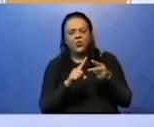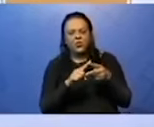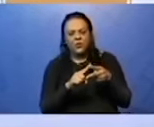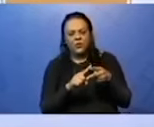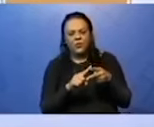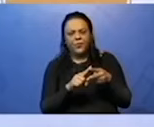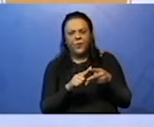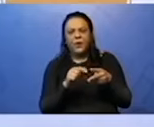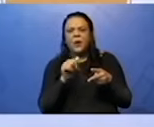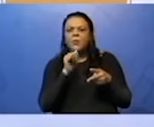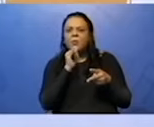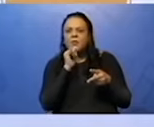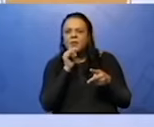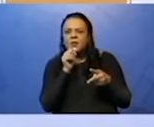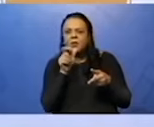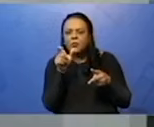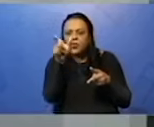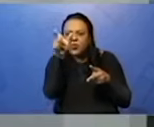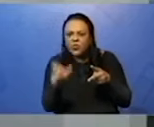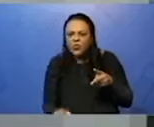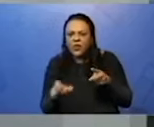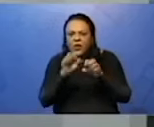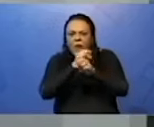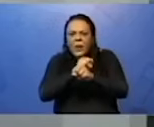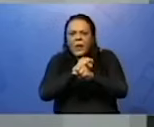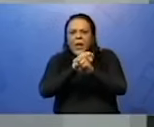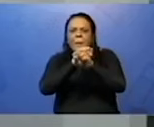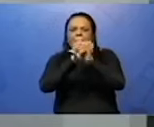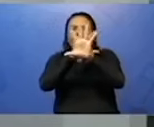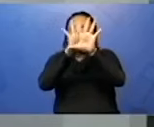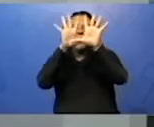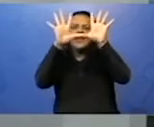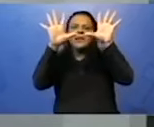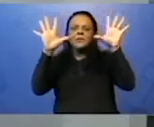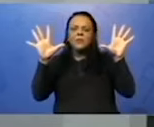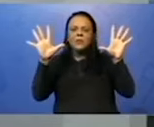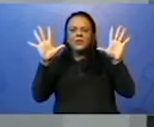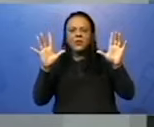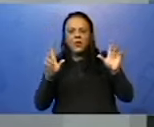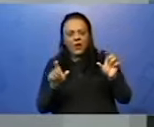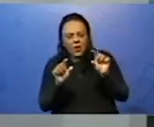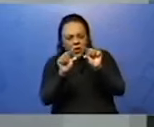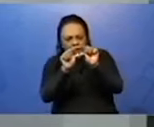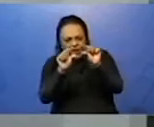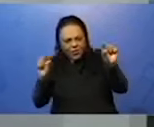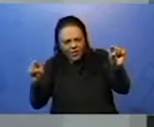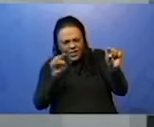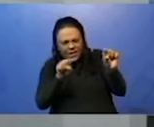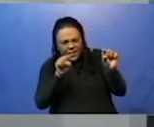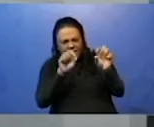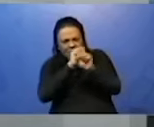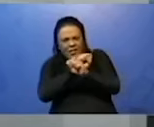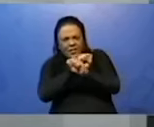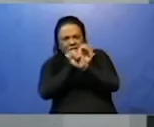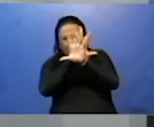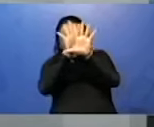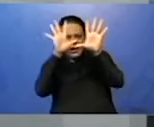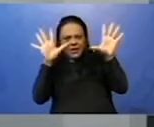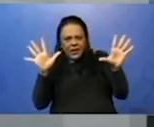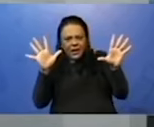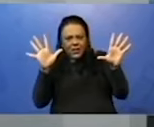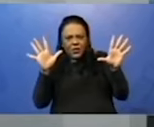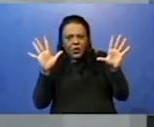explícito. O é uma coisa explícita? Que já está ali na frase, que ele está claro. Ele está